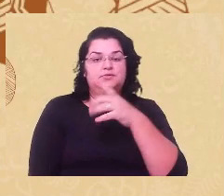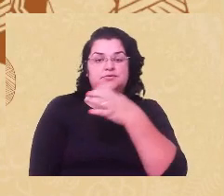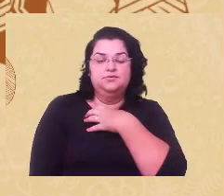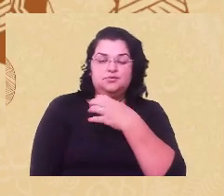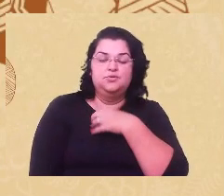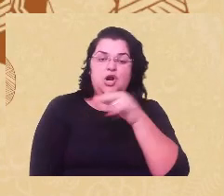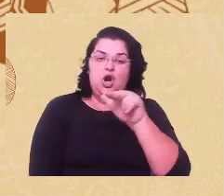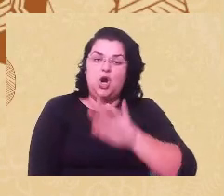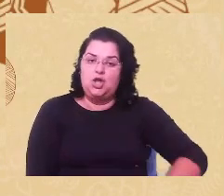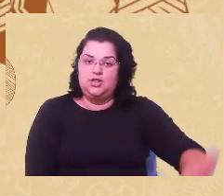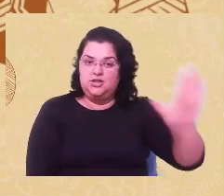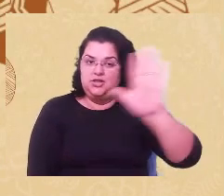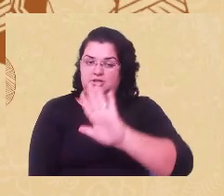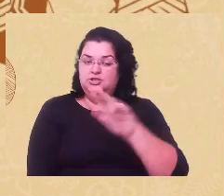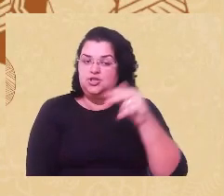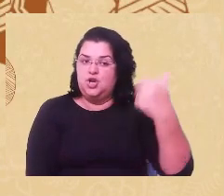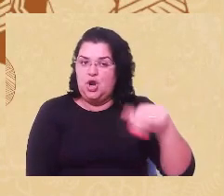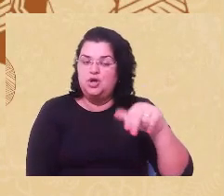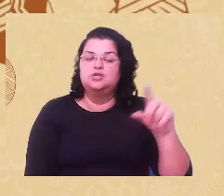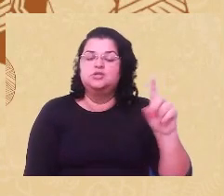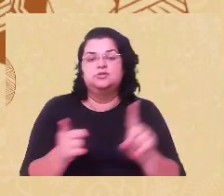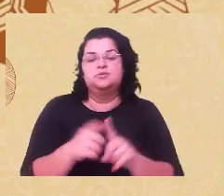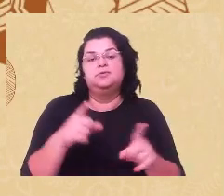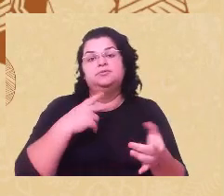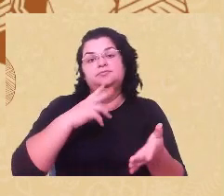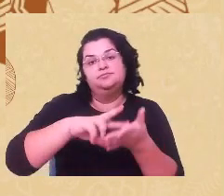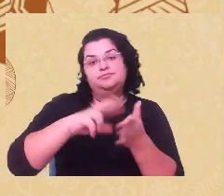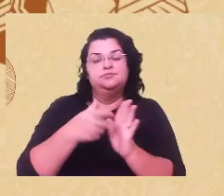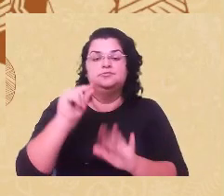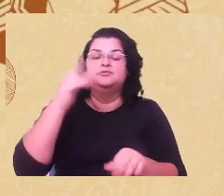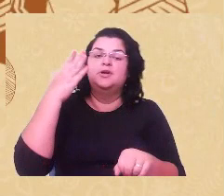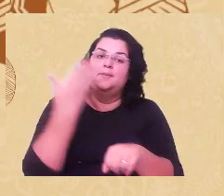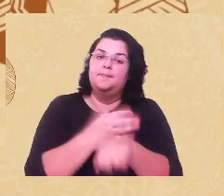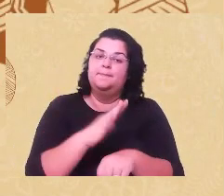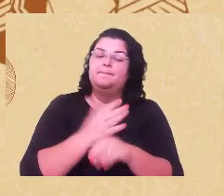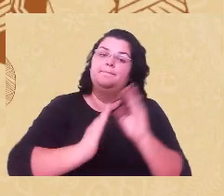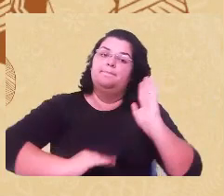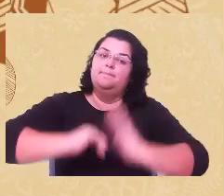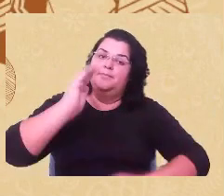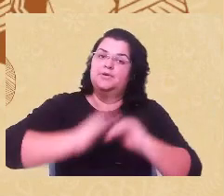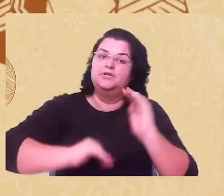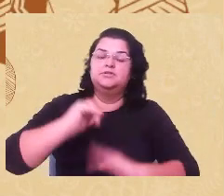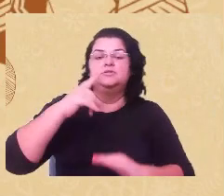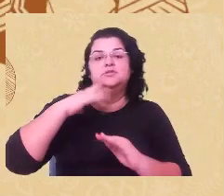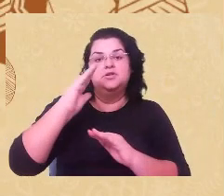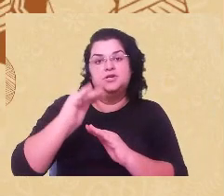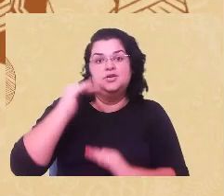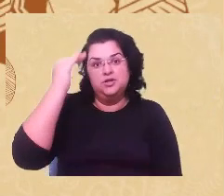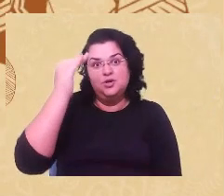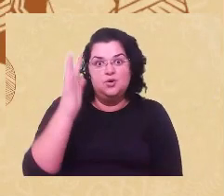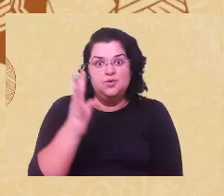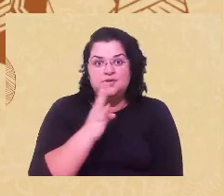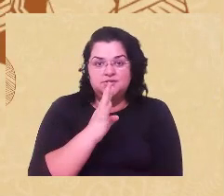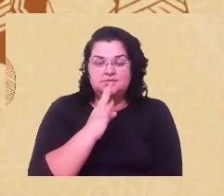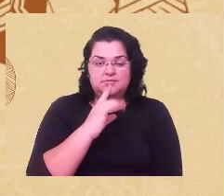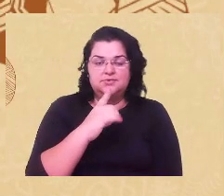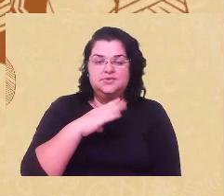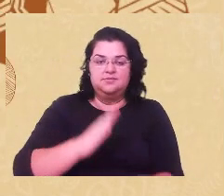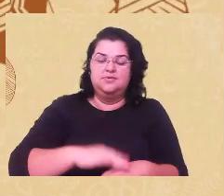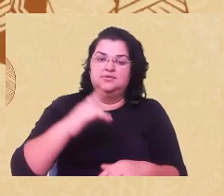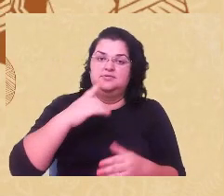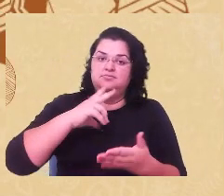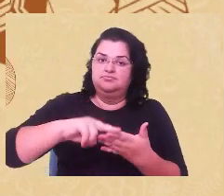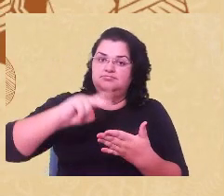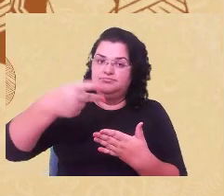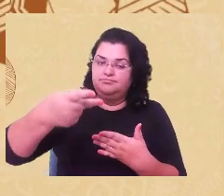Brasil é problema significativo, inclusive, nas nossas práticas de produção de conhecimento, muitas vezes reproduzimos, porque tem